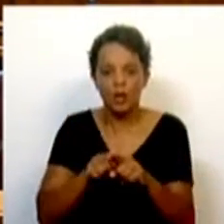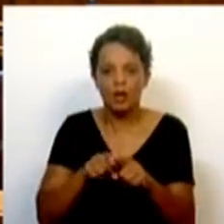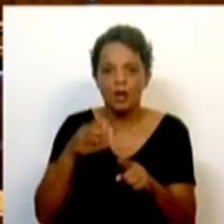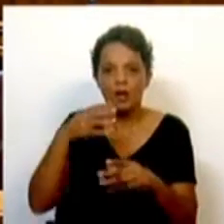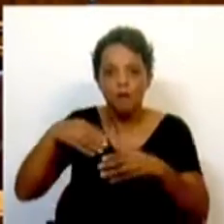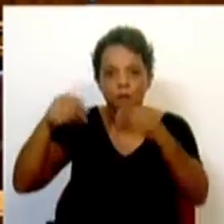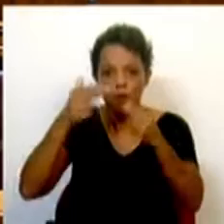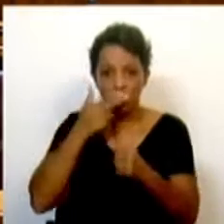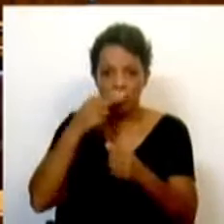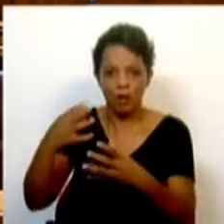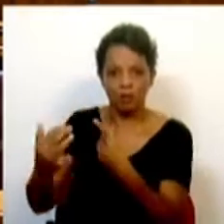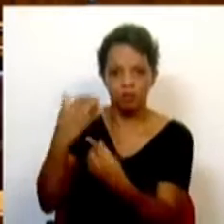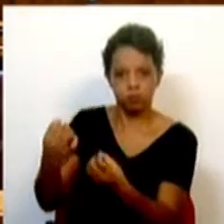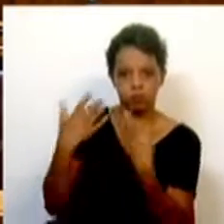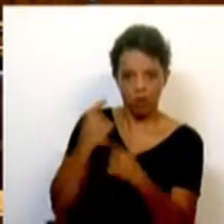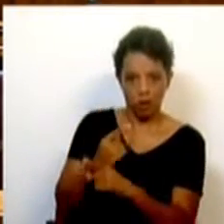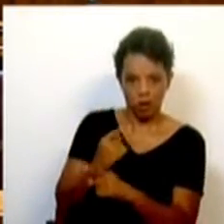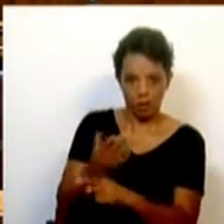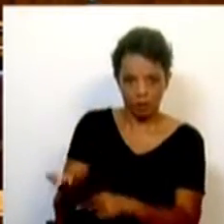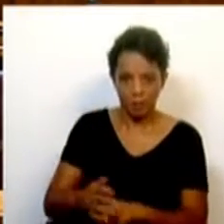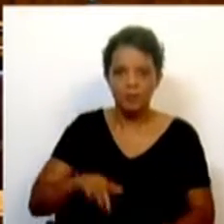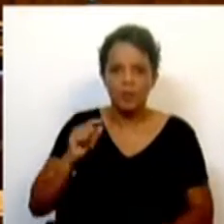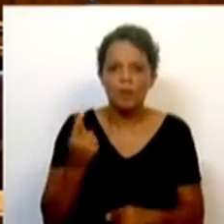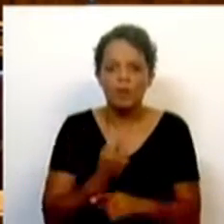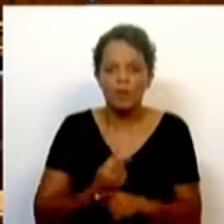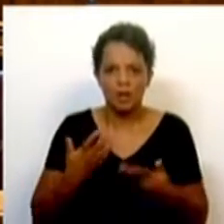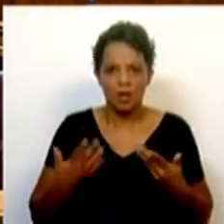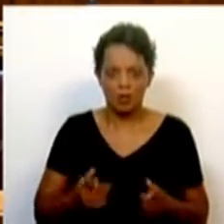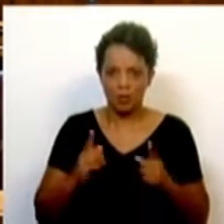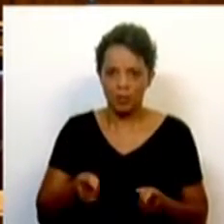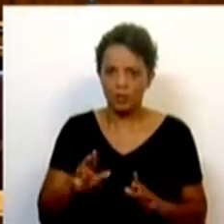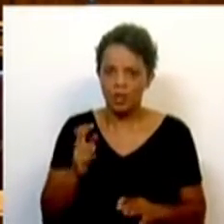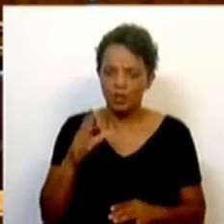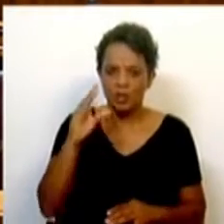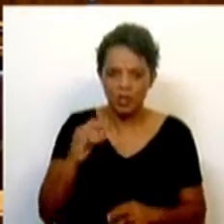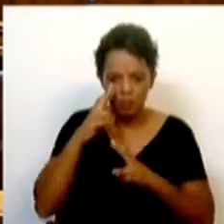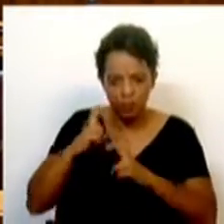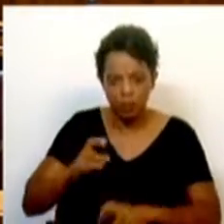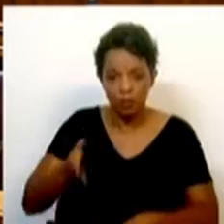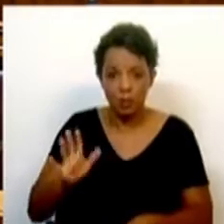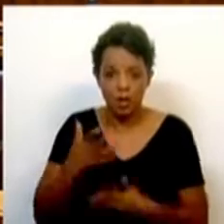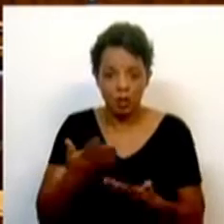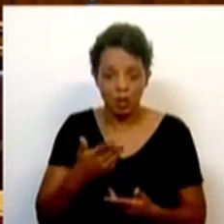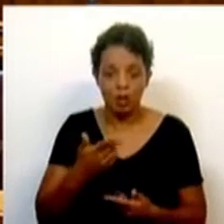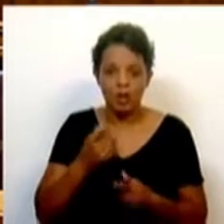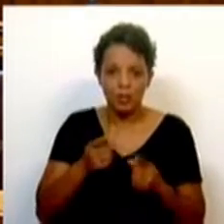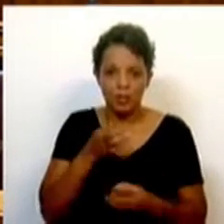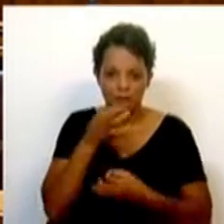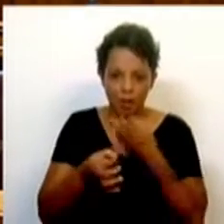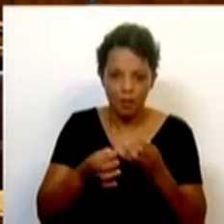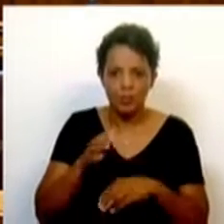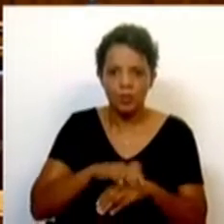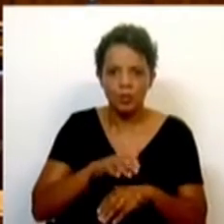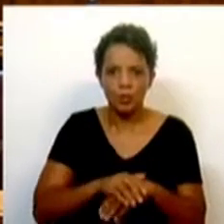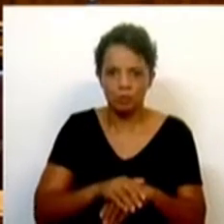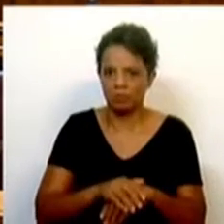a exposição passiva, nomeadamente uma coisa que se começa agora, embora já tenha 10 anos de investigação, a falar-se que é no fumo em